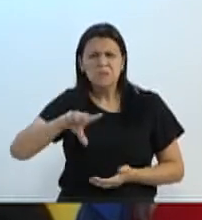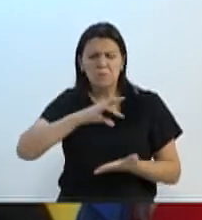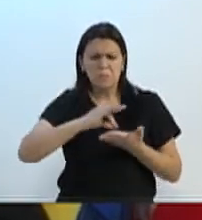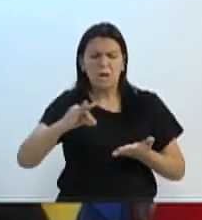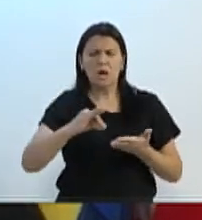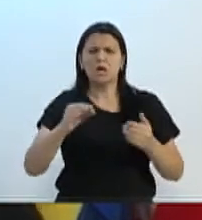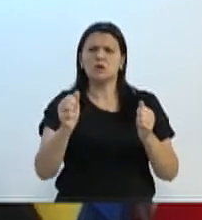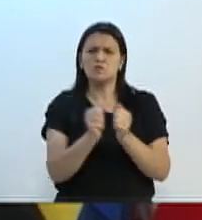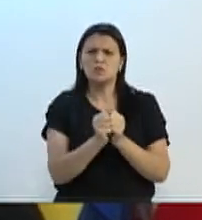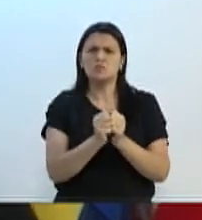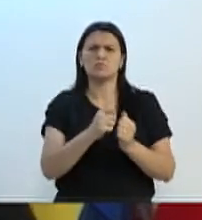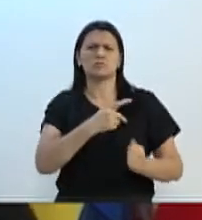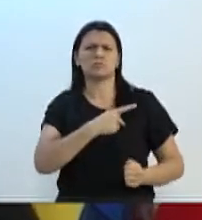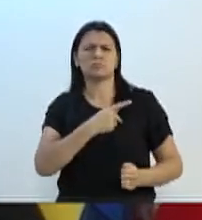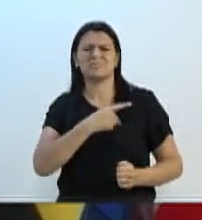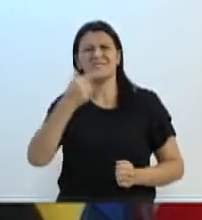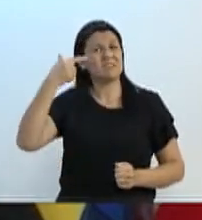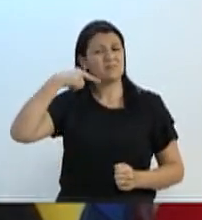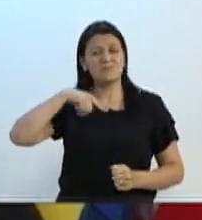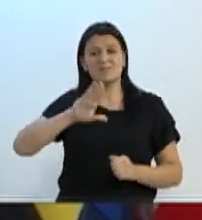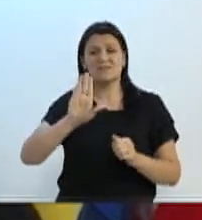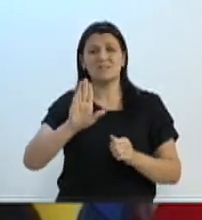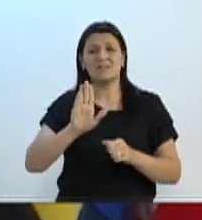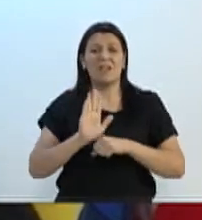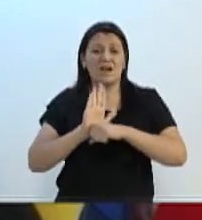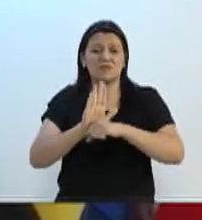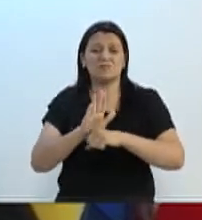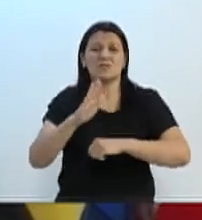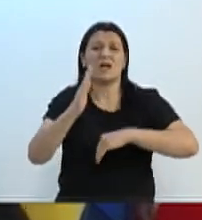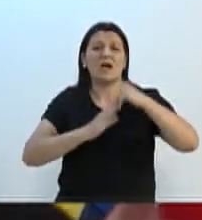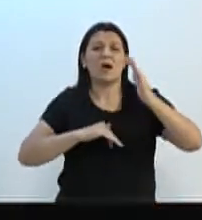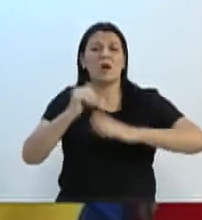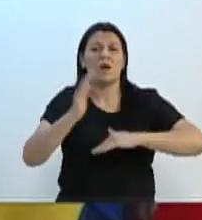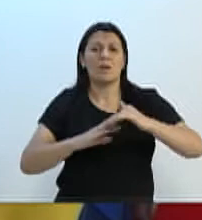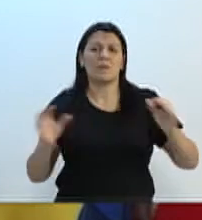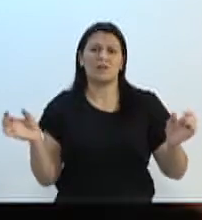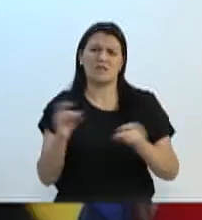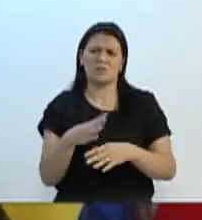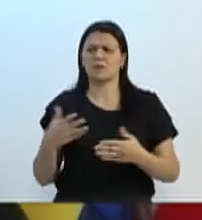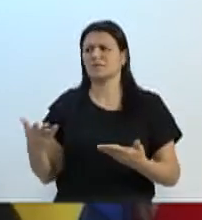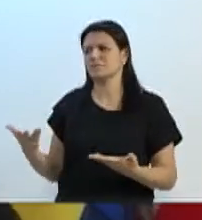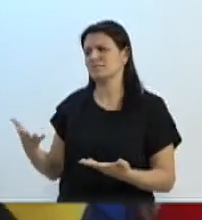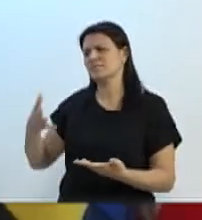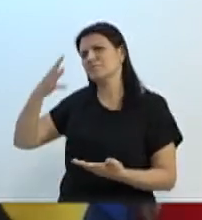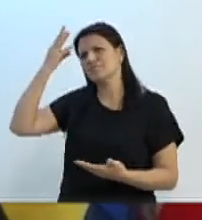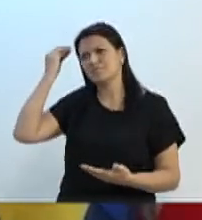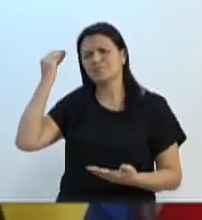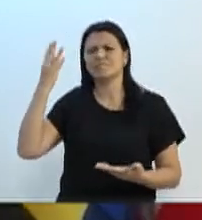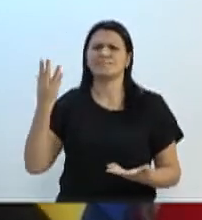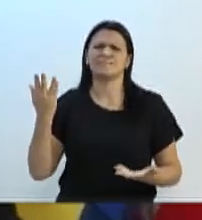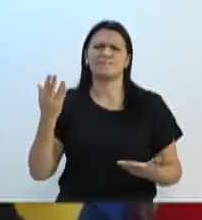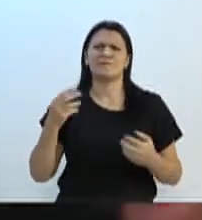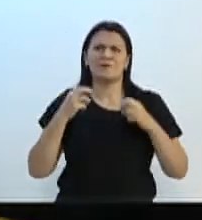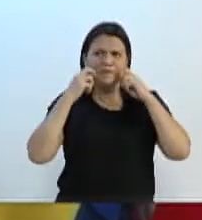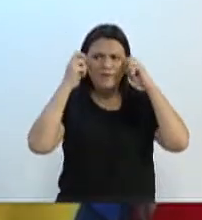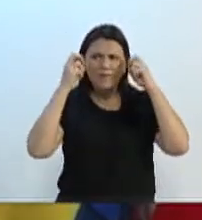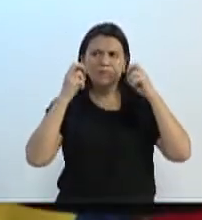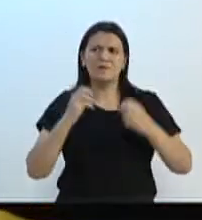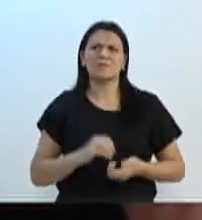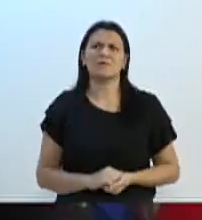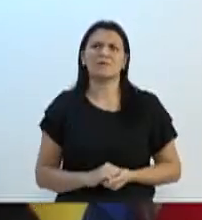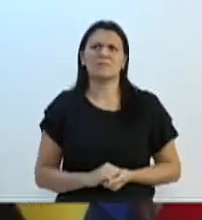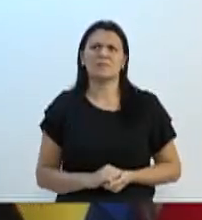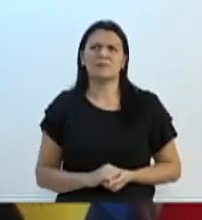desentravar uma situação dessa para acabar essas obras da creche? Ô líder do governo, pelo amor de Deus, que vergonha. Ô Mário,